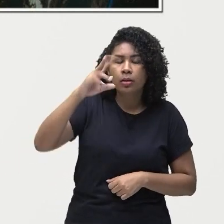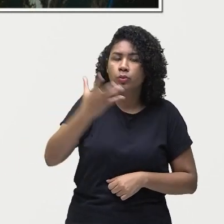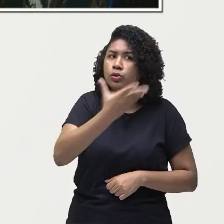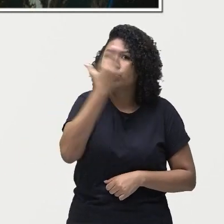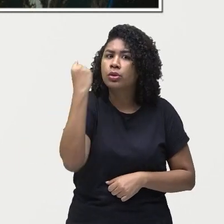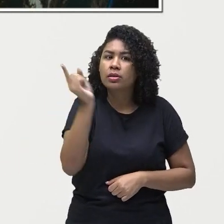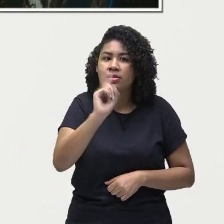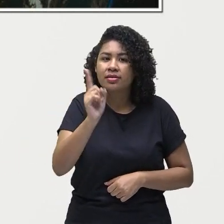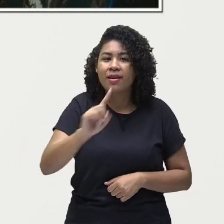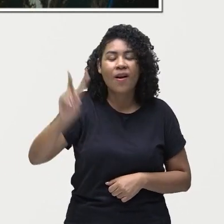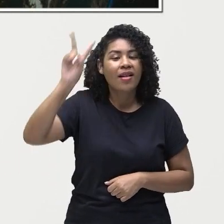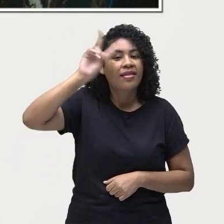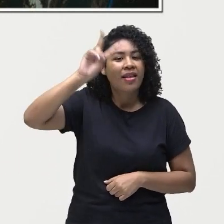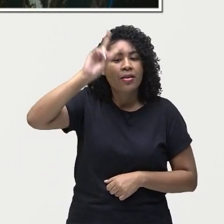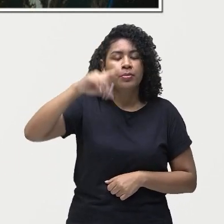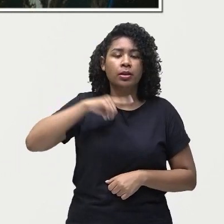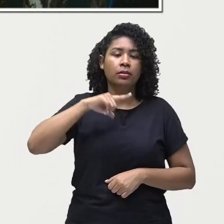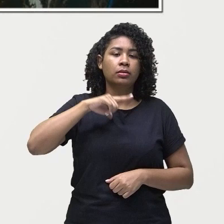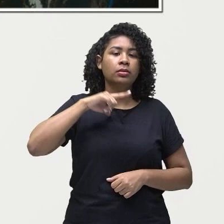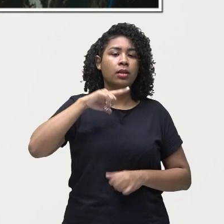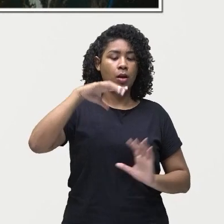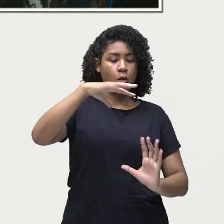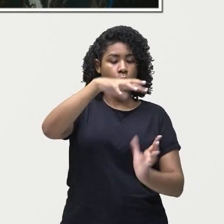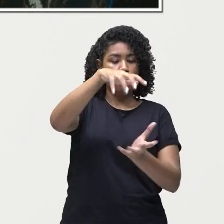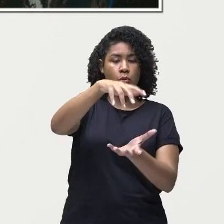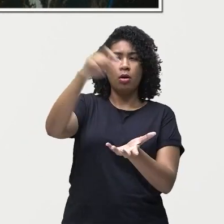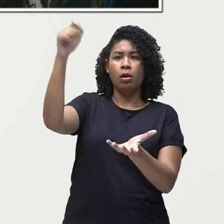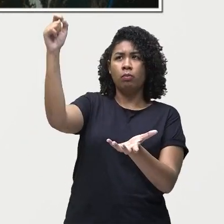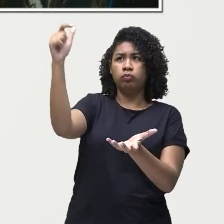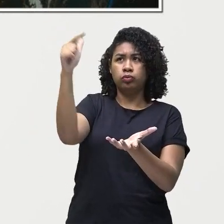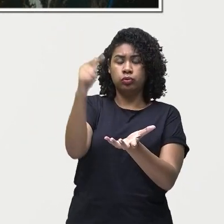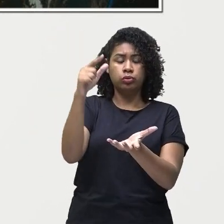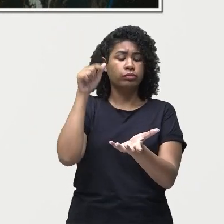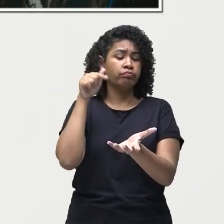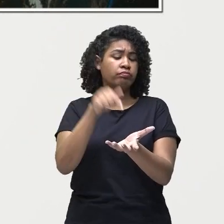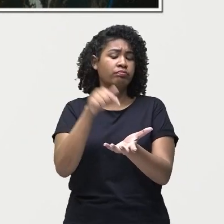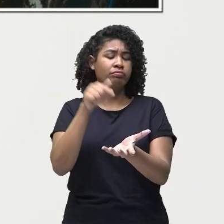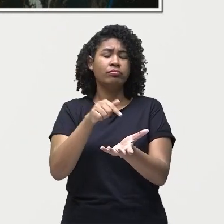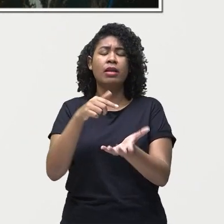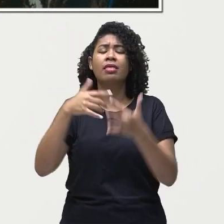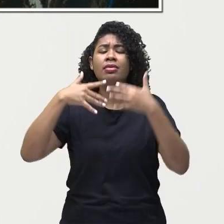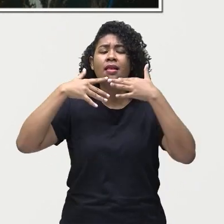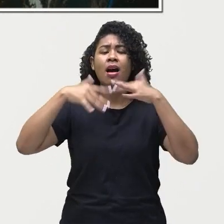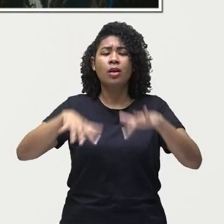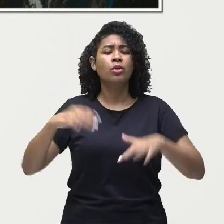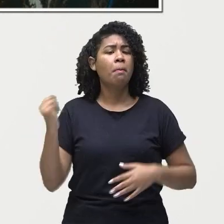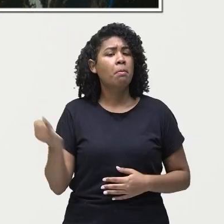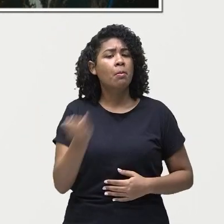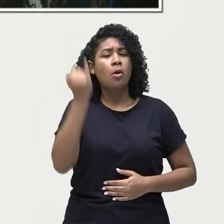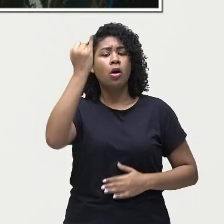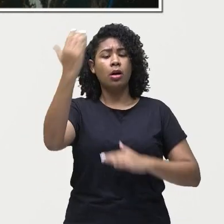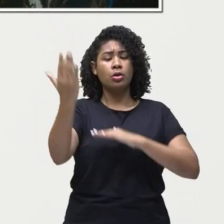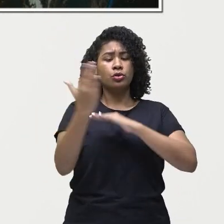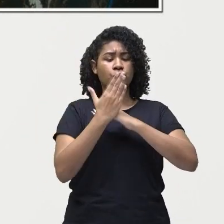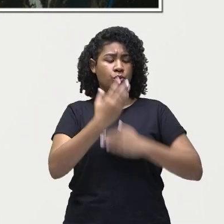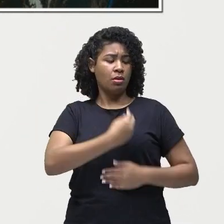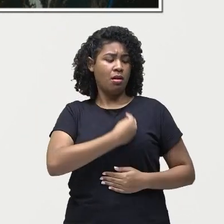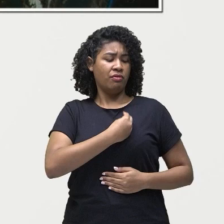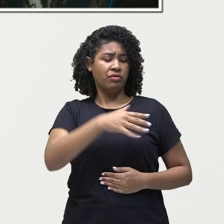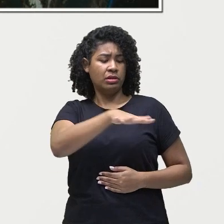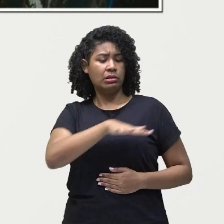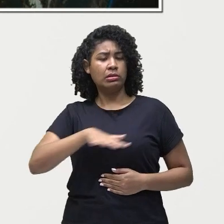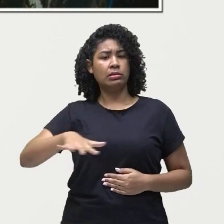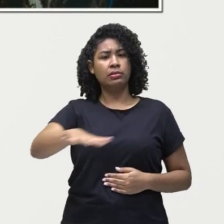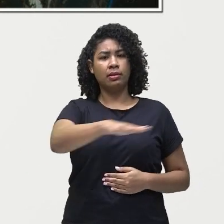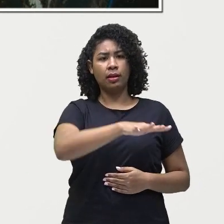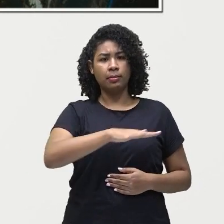estufa é um fenômeno natural importantíssimo para a manutenção da vida na terra mas se há